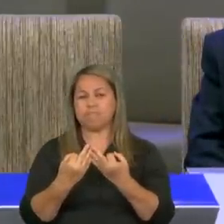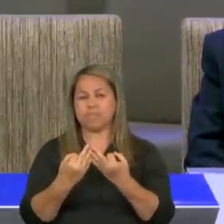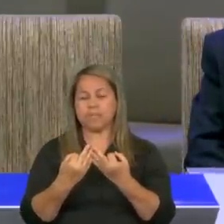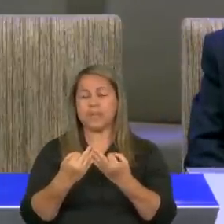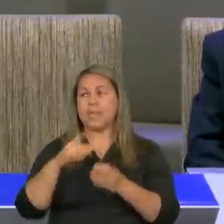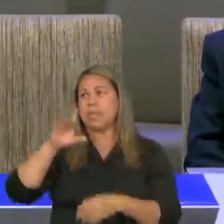minha vida, Amém.